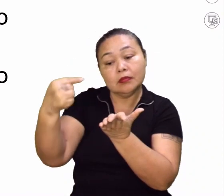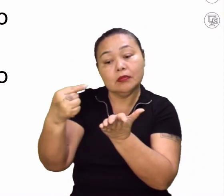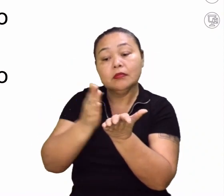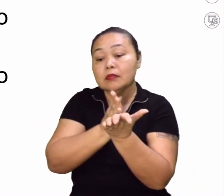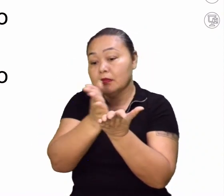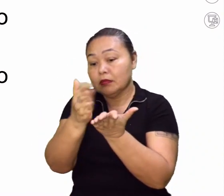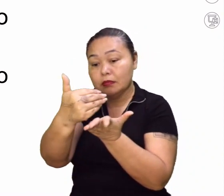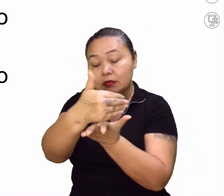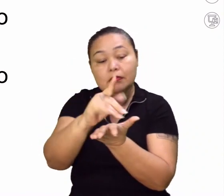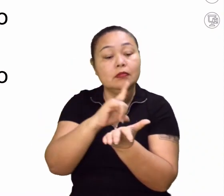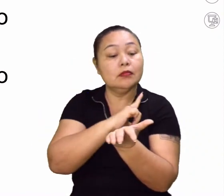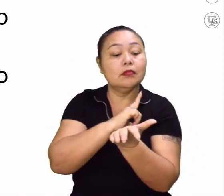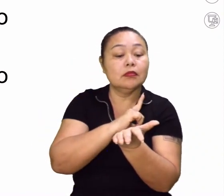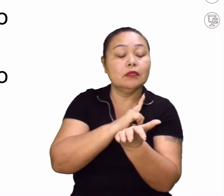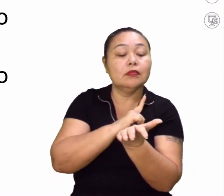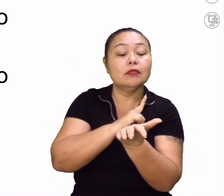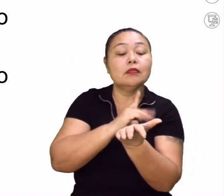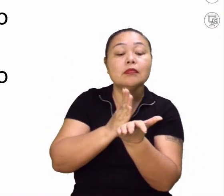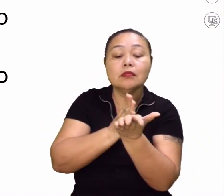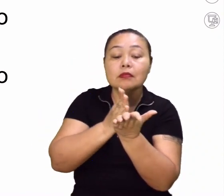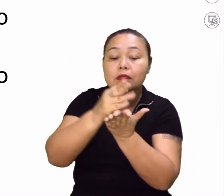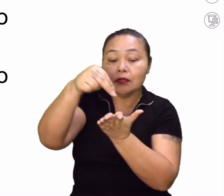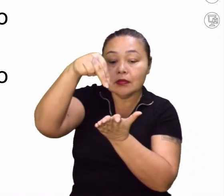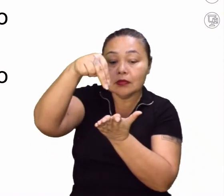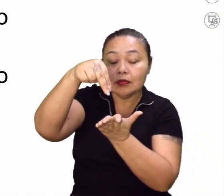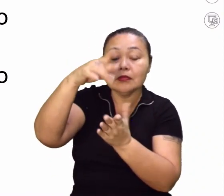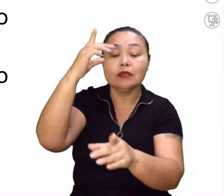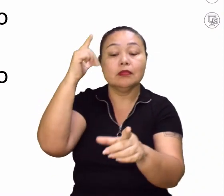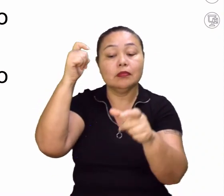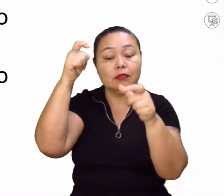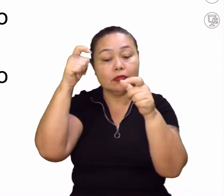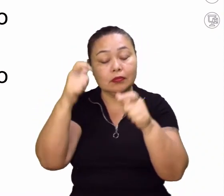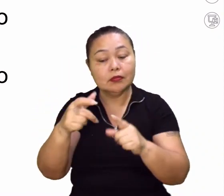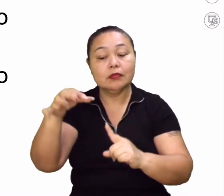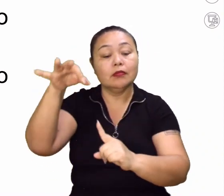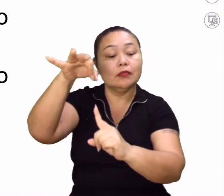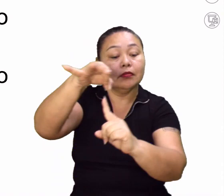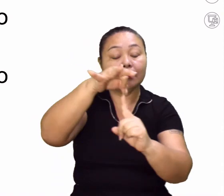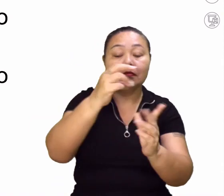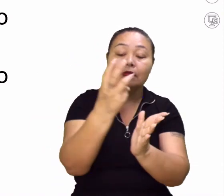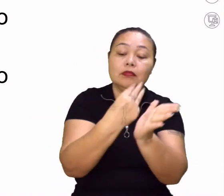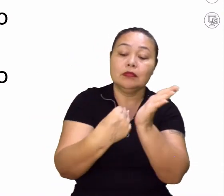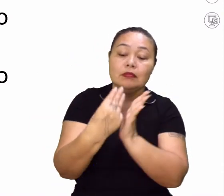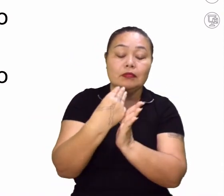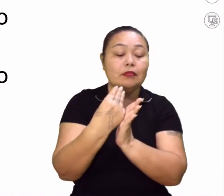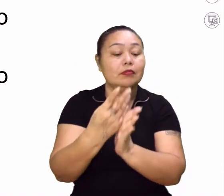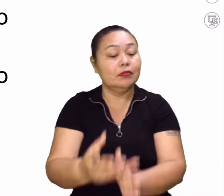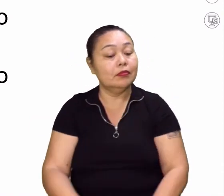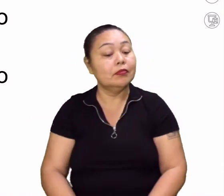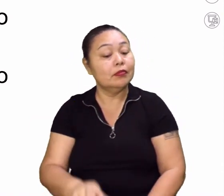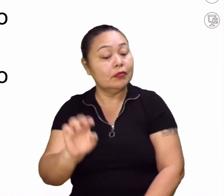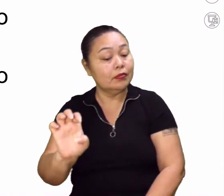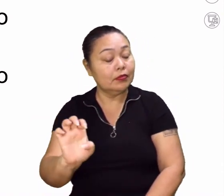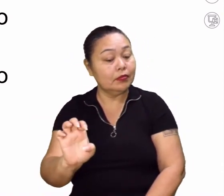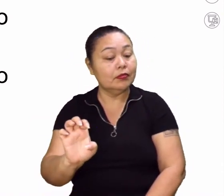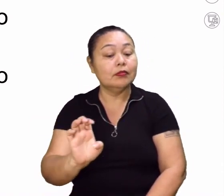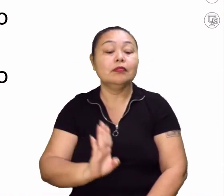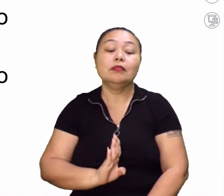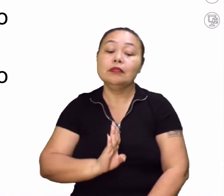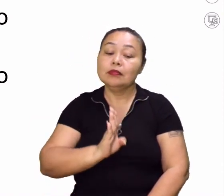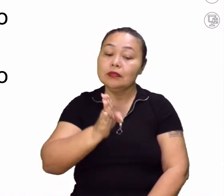ser seguida. D. Indicar a direção norte e localizar um ponto no mapa. E a E.